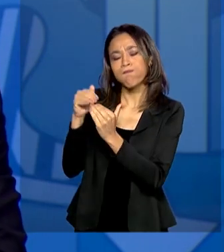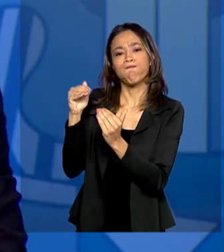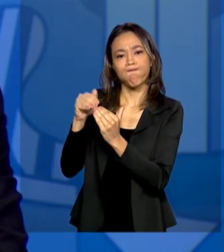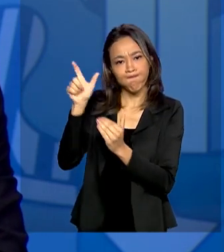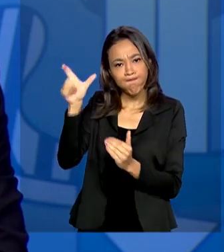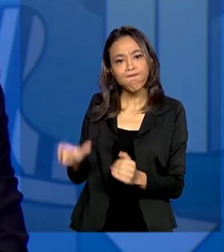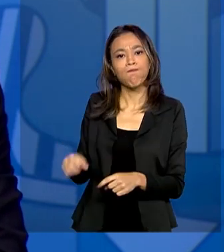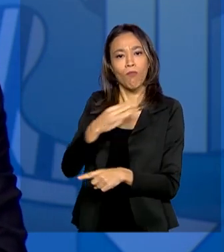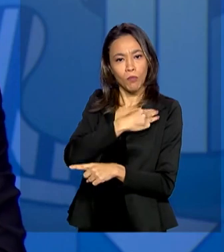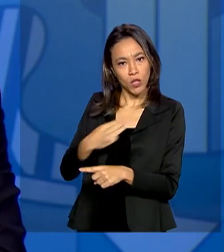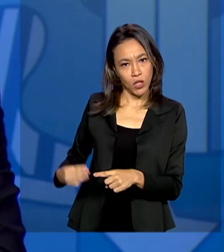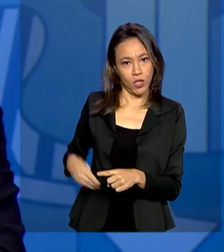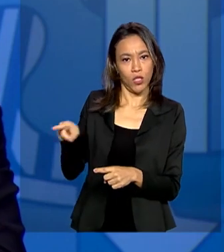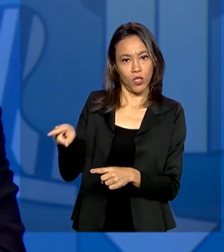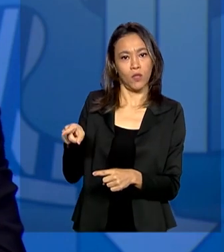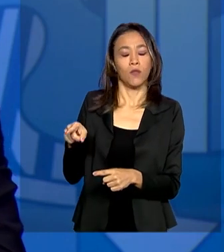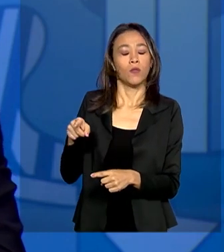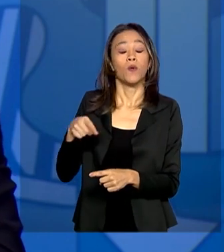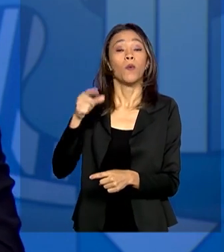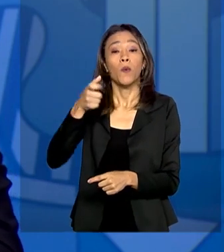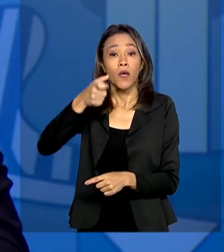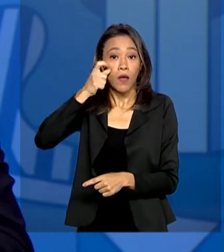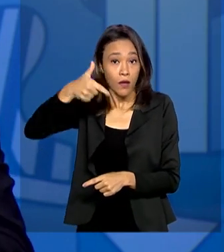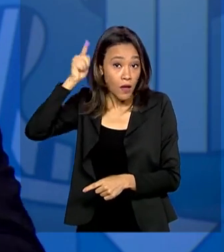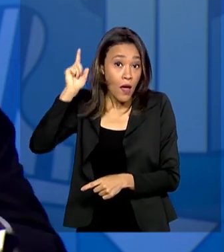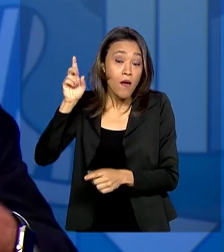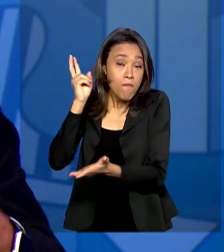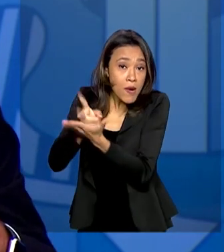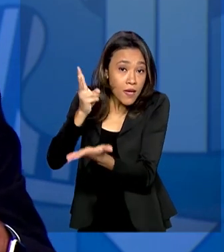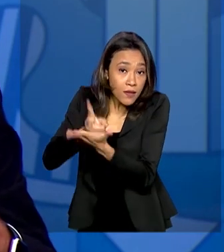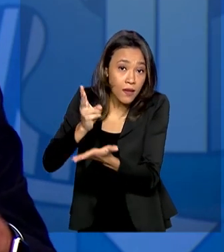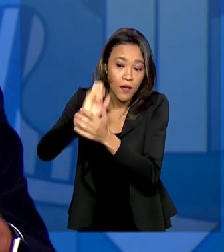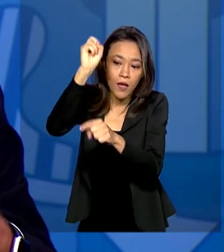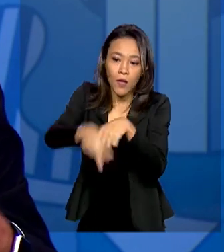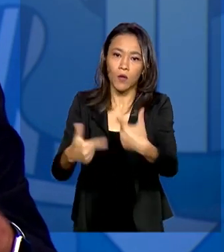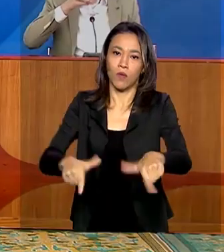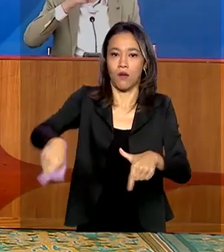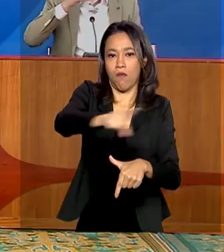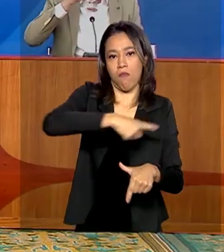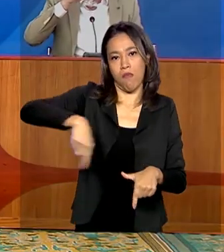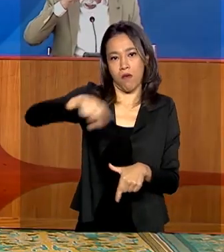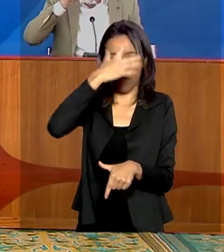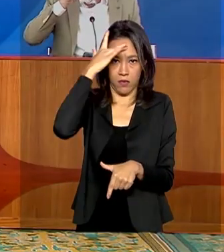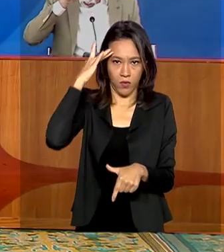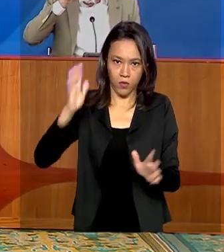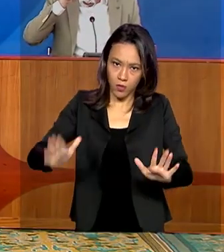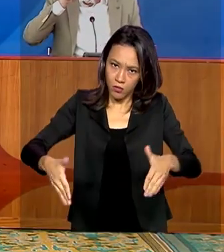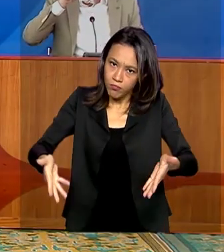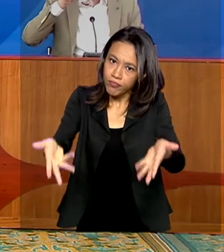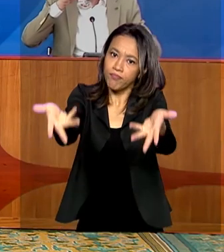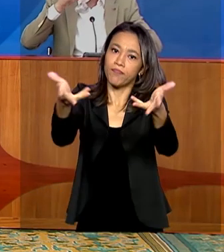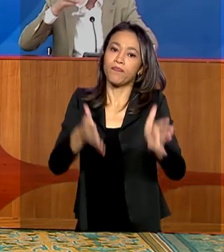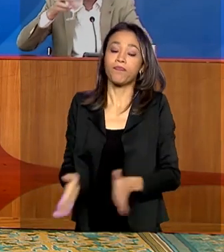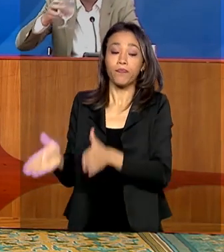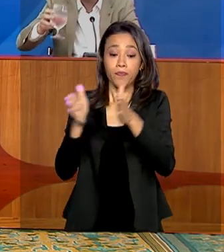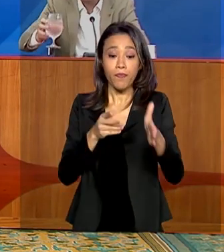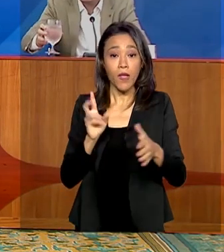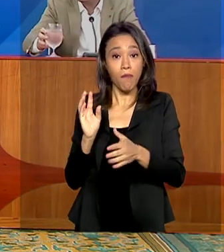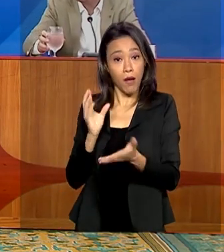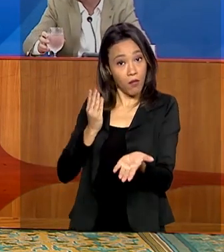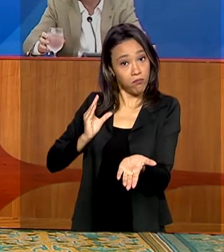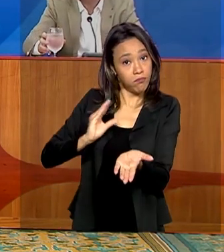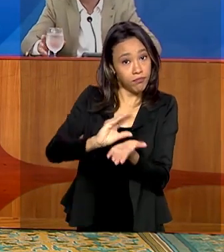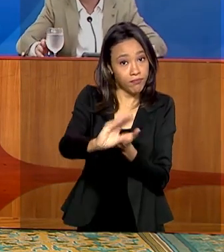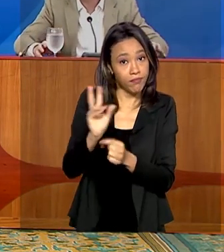o emprego e garantir a sobrevivência do tecido produtivo brasileiro. Além de conceder crédito, o governo federal também